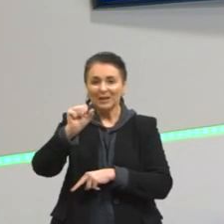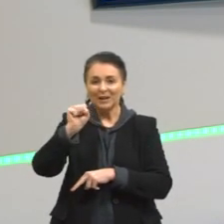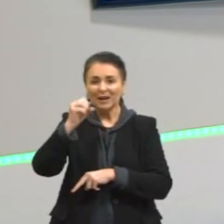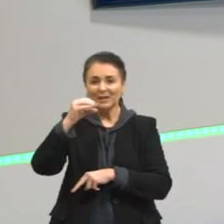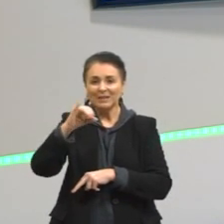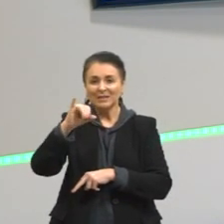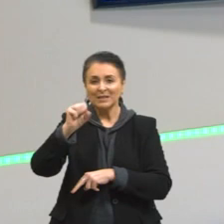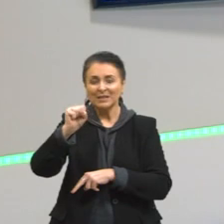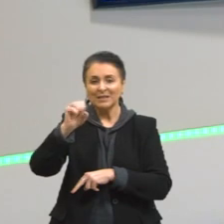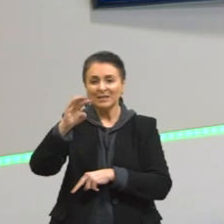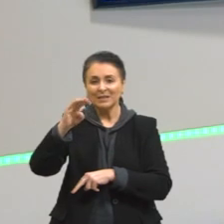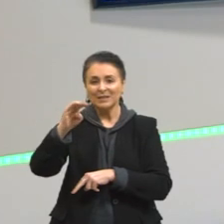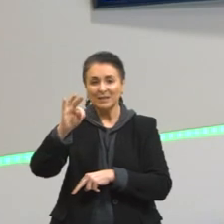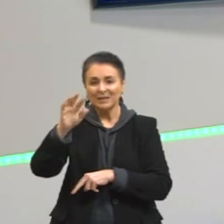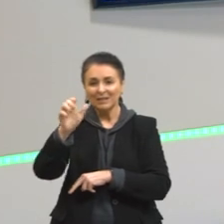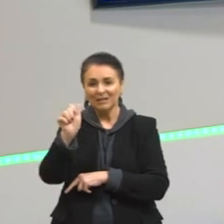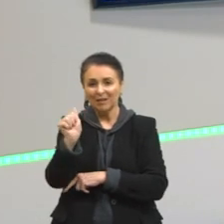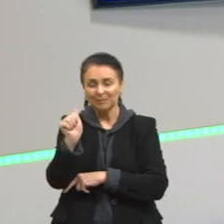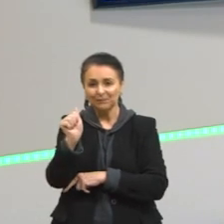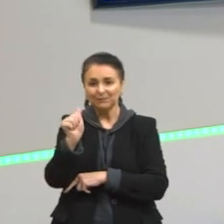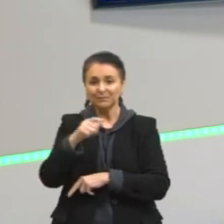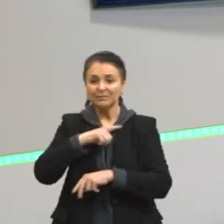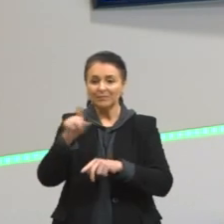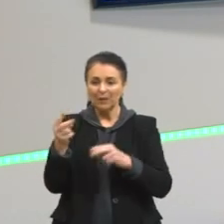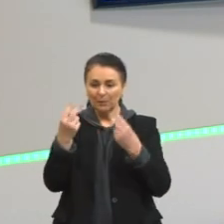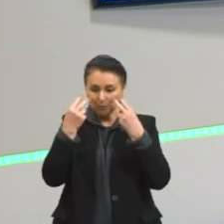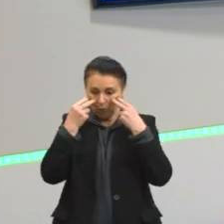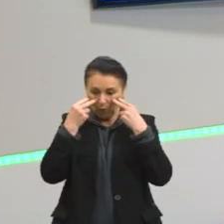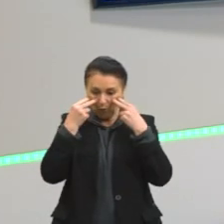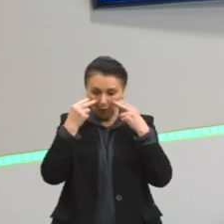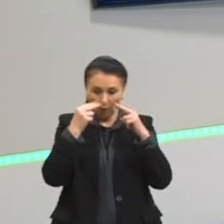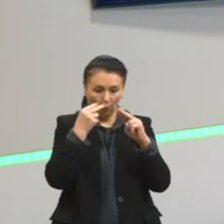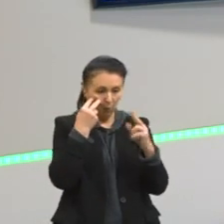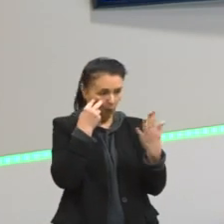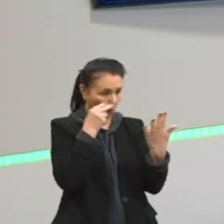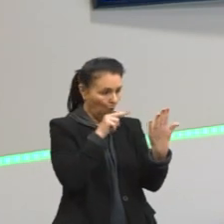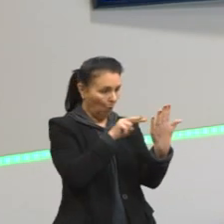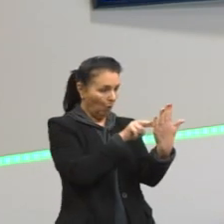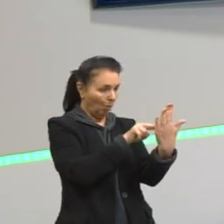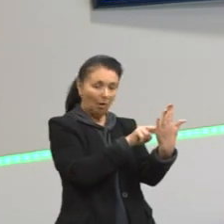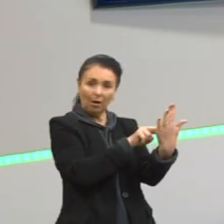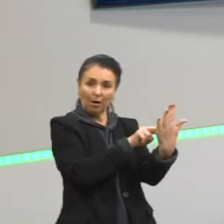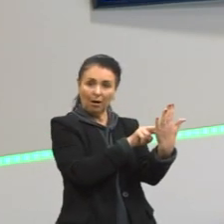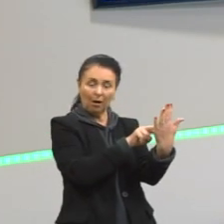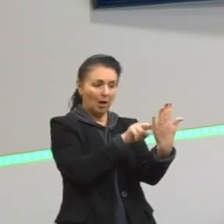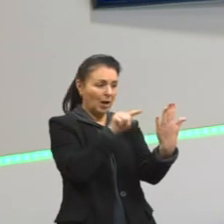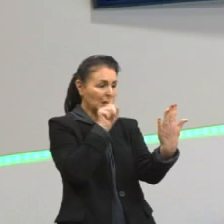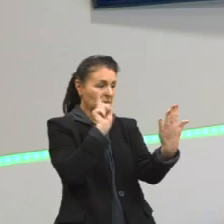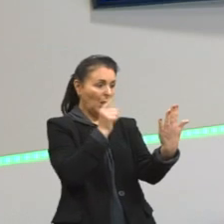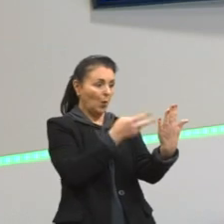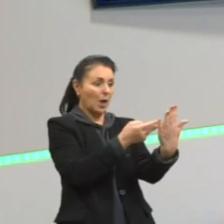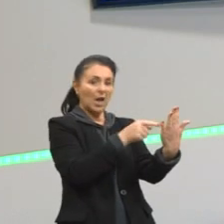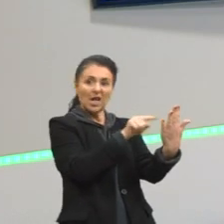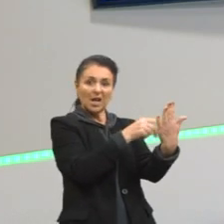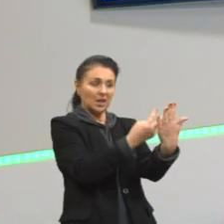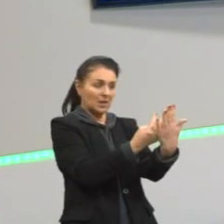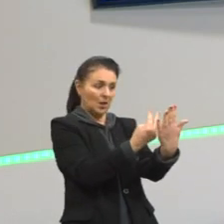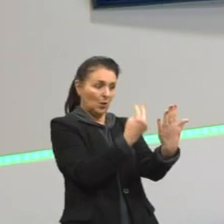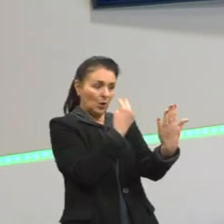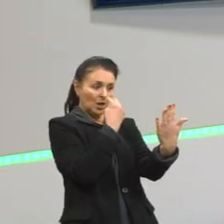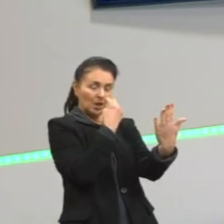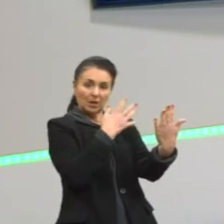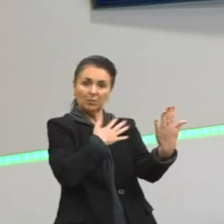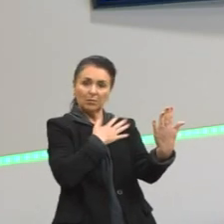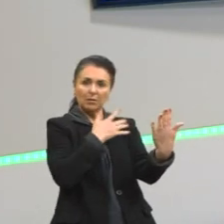ele está atribuindo essa ideia de olhar ao espelho que na verdade não tem olhos